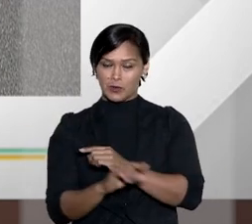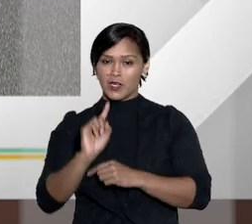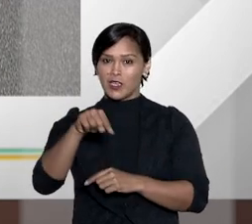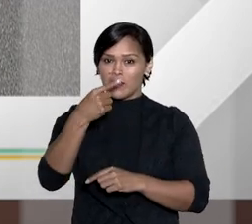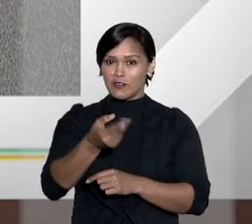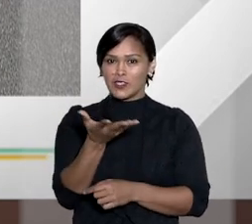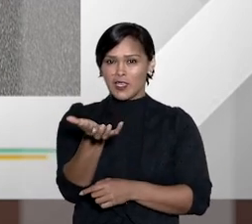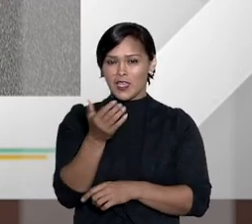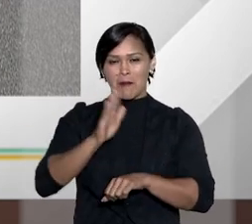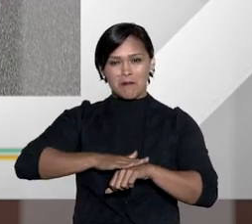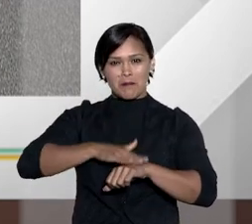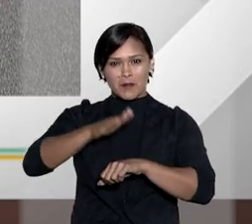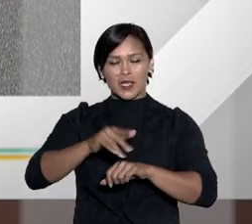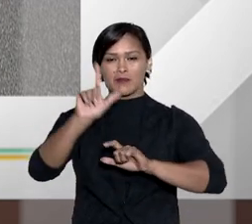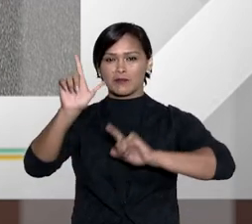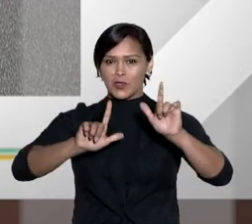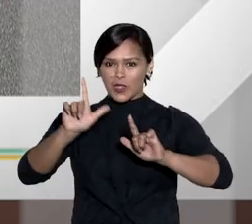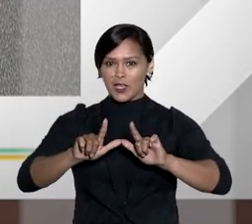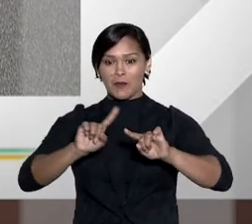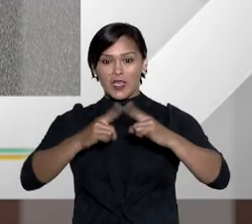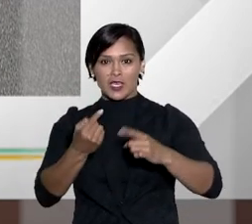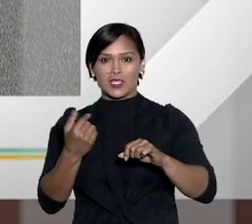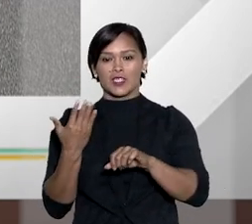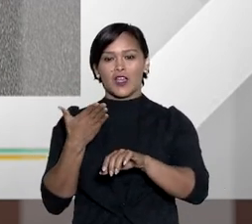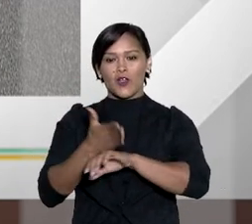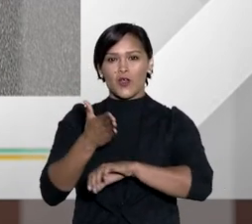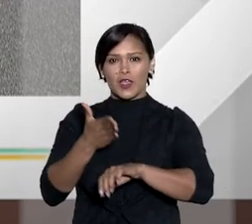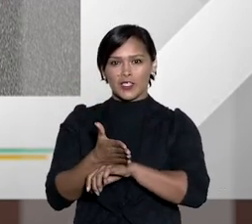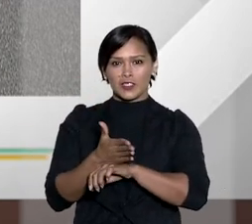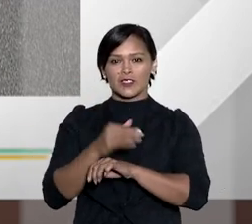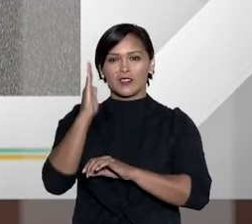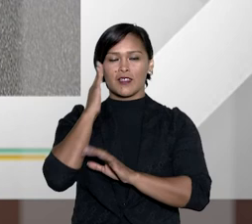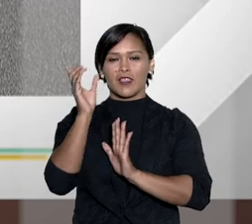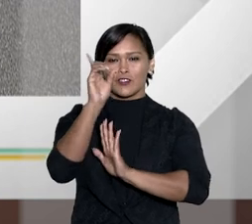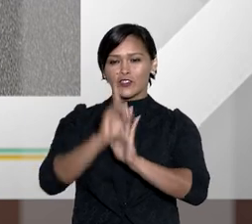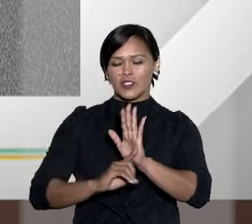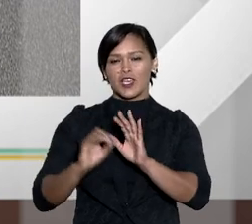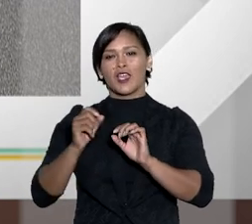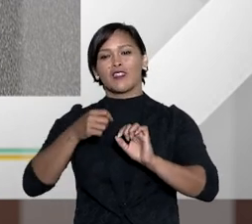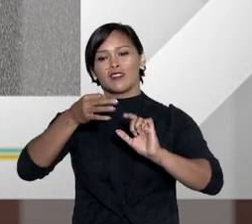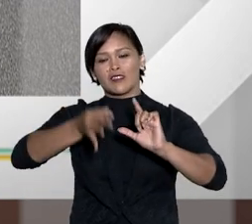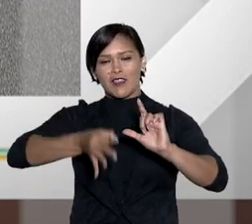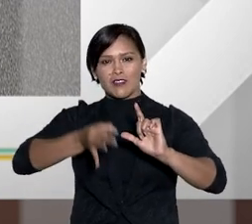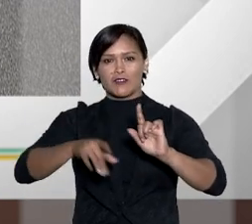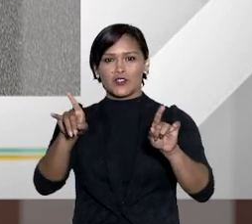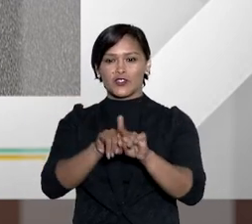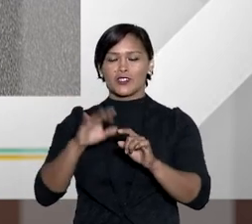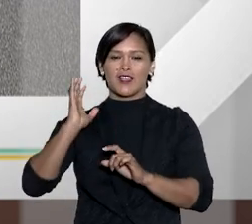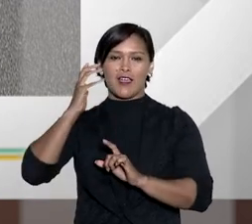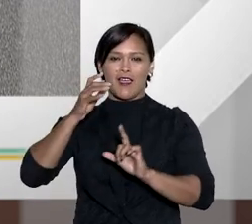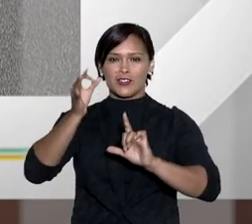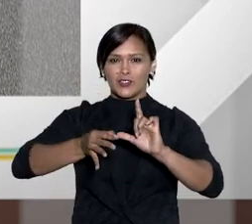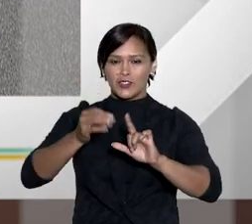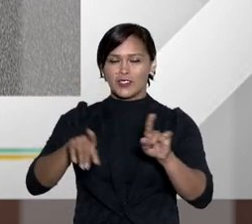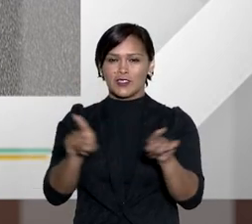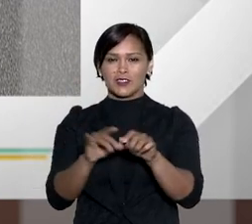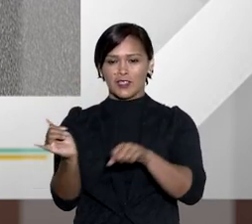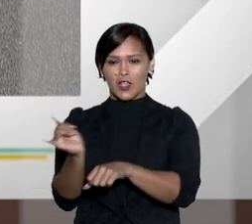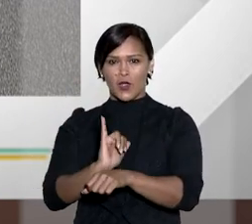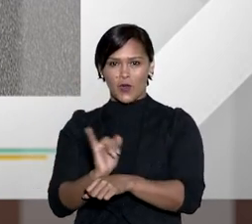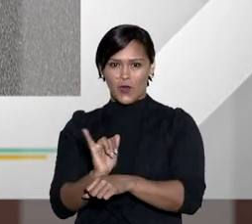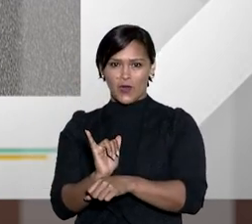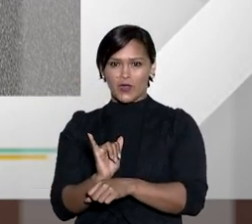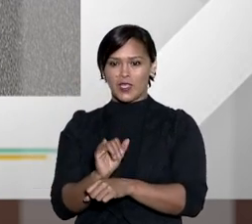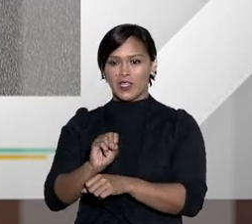juizados especiais criminais por hoje eu fico por aqui e você quer conferir o nosso programa então o Entender Direito está na programação da TV